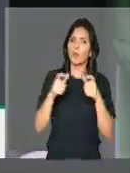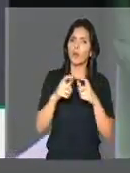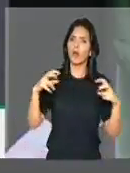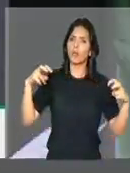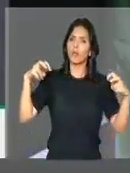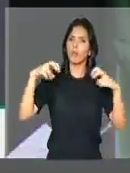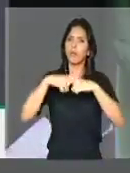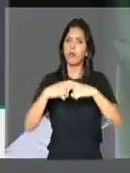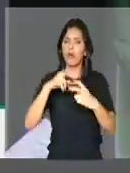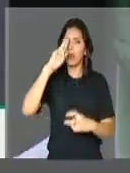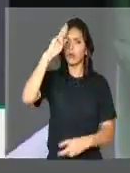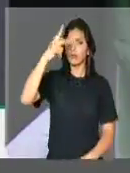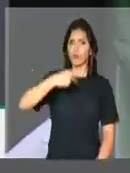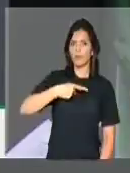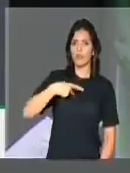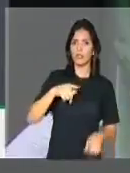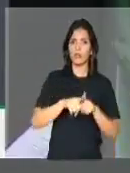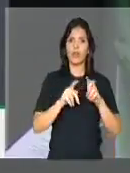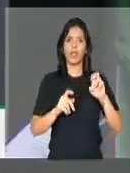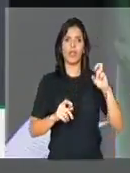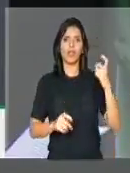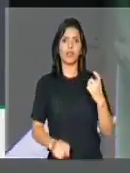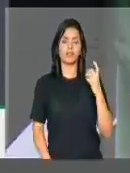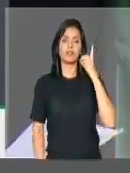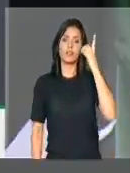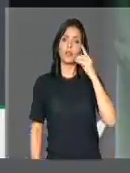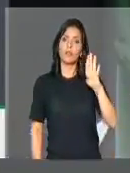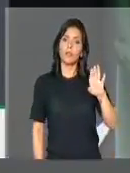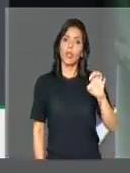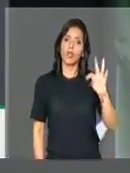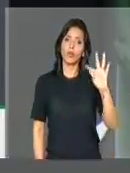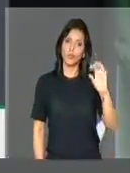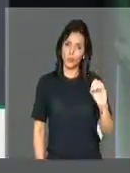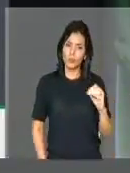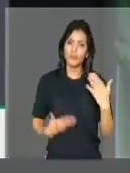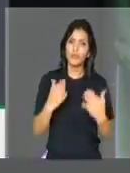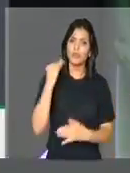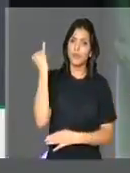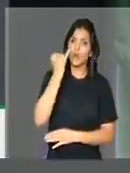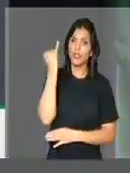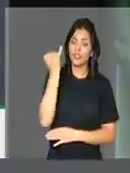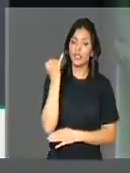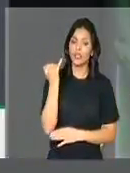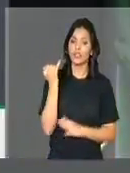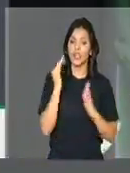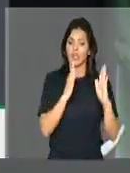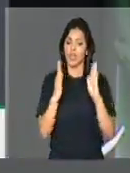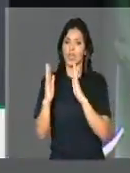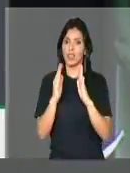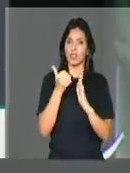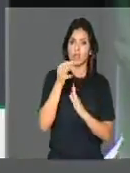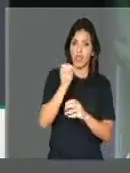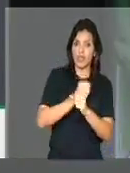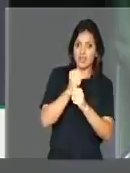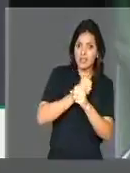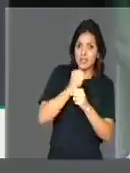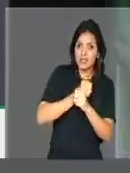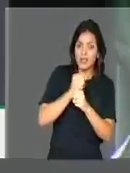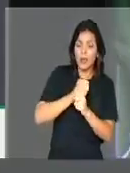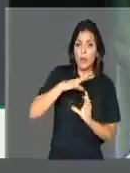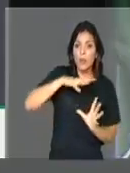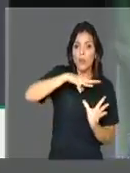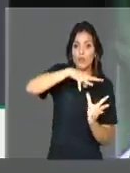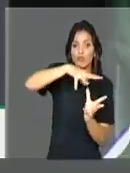que é de minha autoria do ex-deputado Beto Albuquerque. Importante, porque na década do trânsito, na década mundial do trânsito,